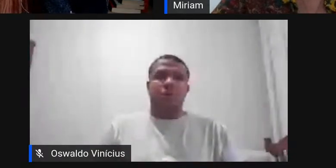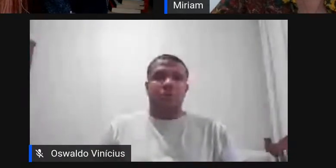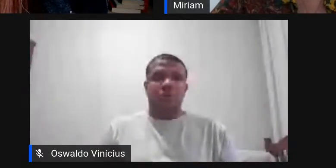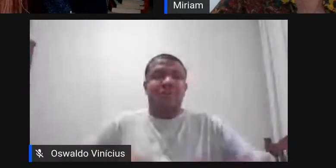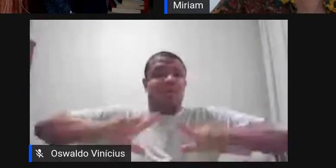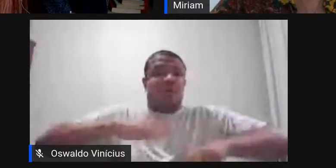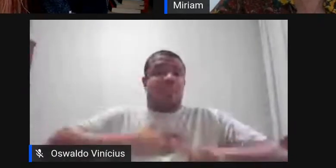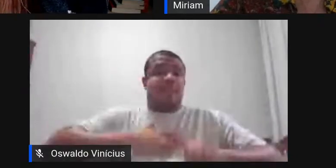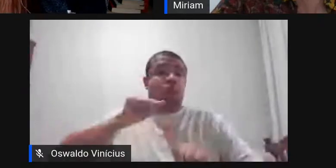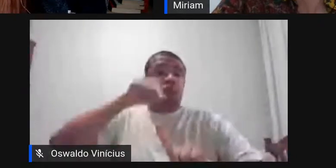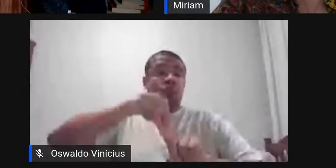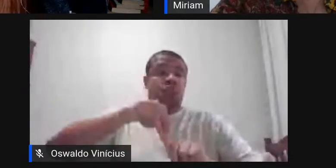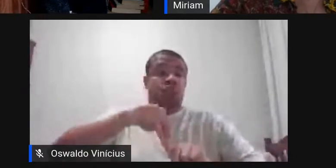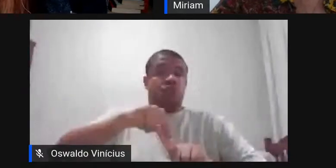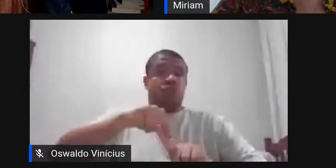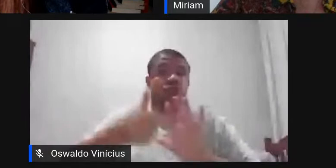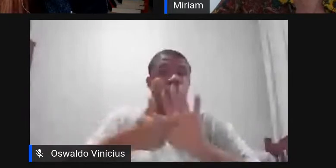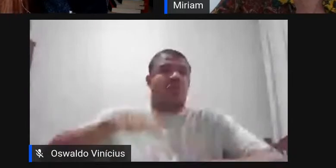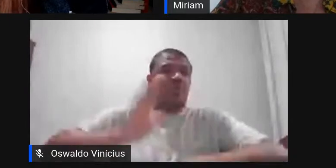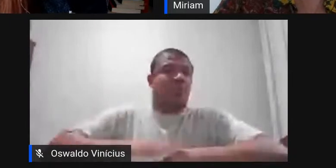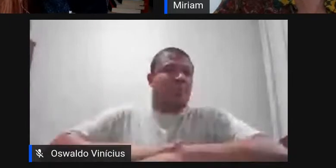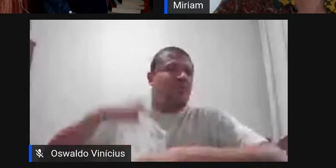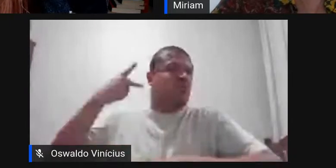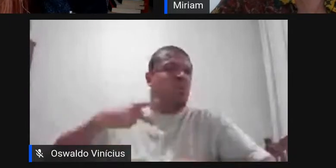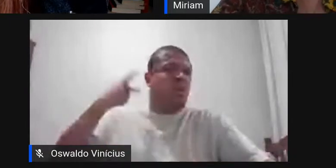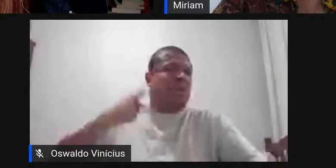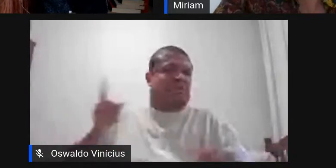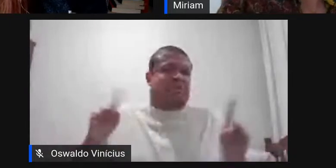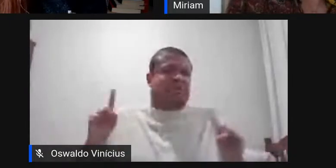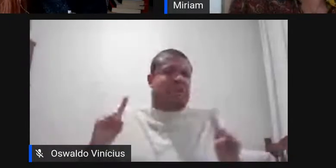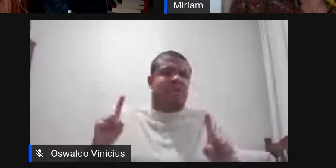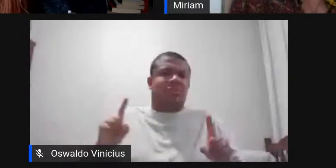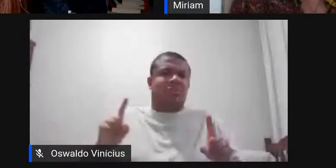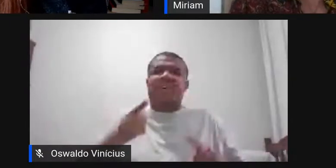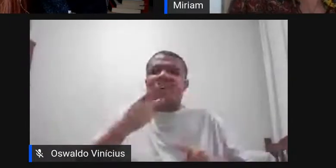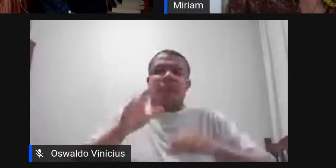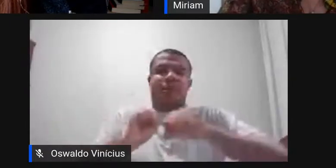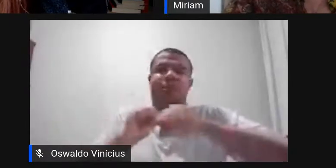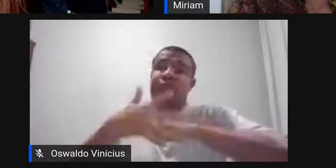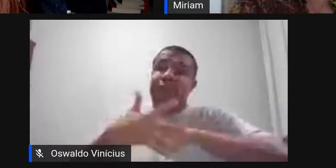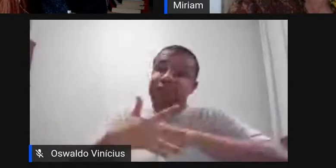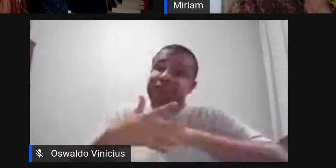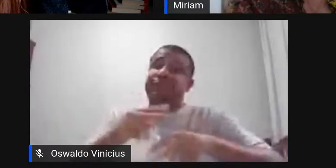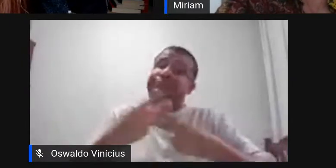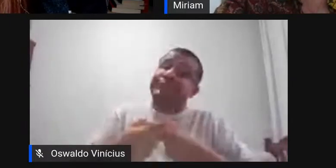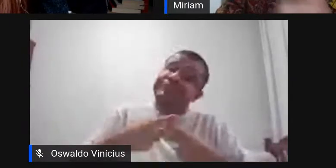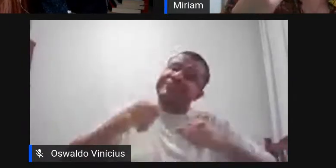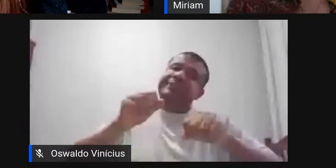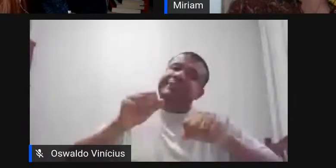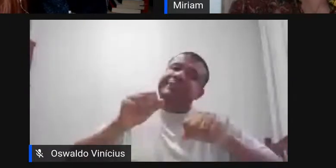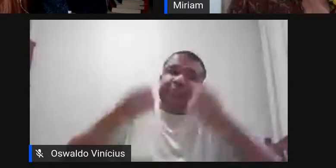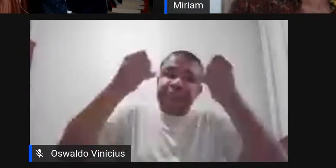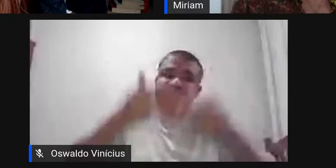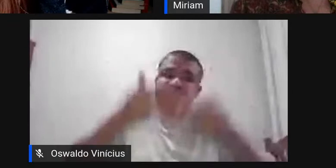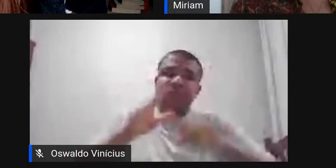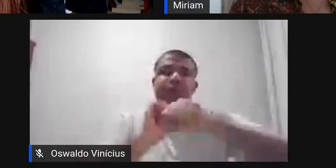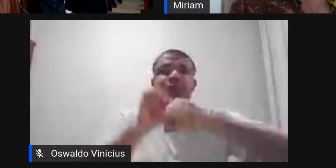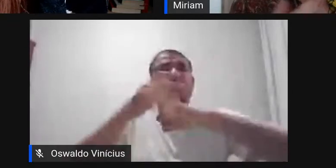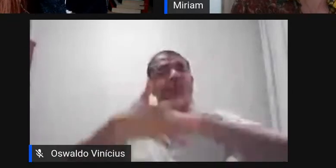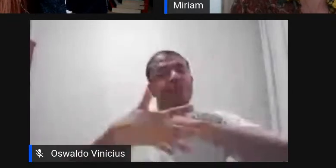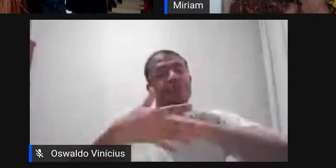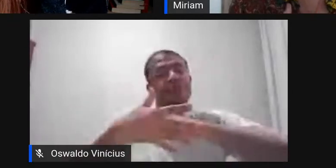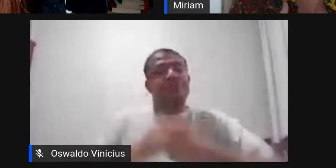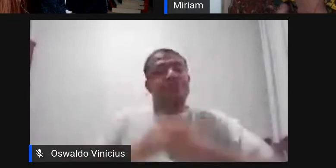tratar né do momento político não era tratado do corrido mas não tem jeito né a gente acaba esbarrando mas esses dois